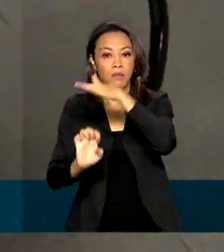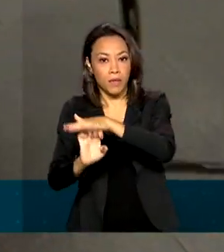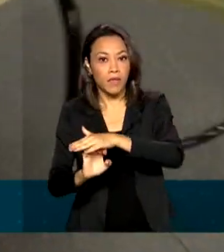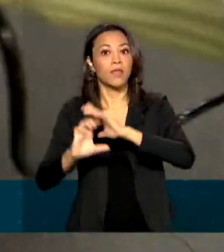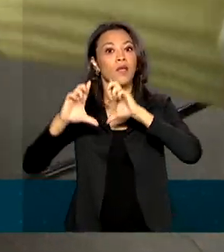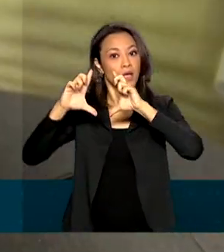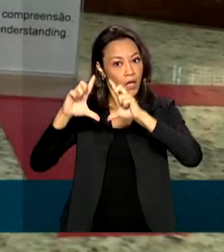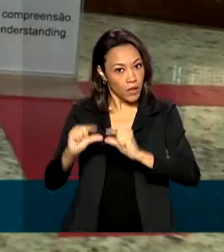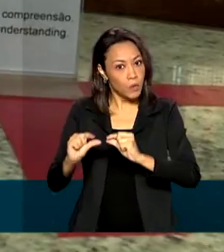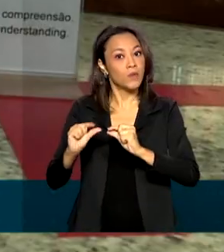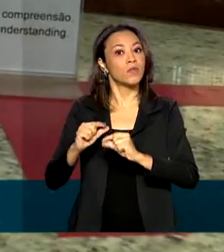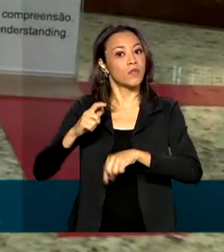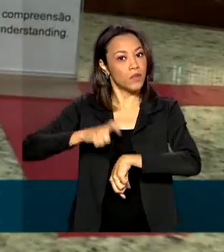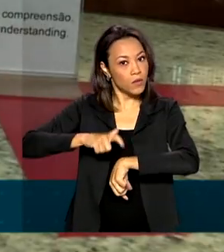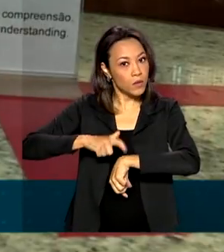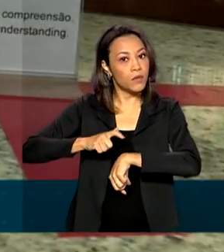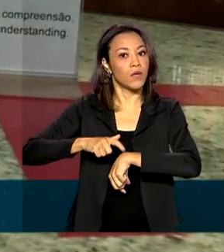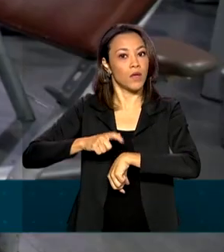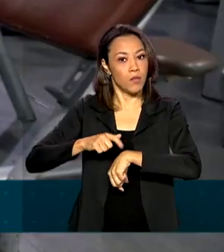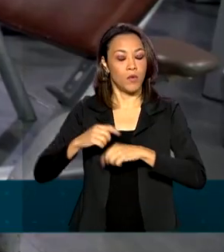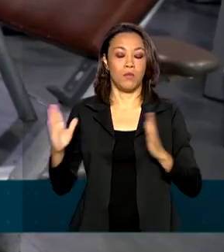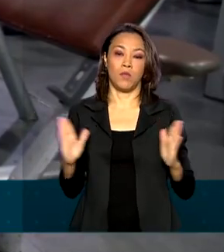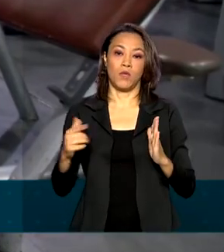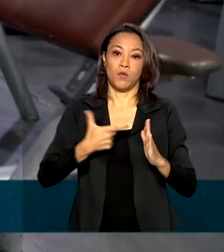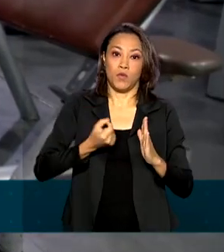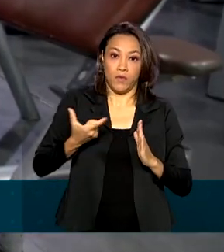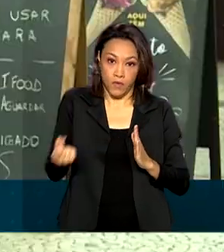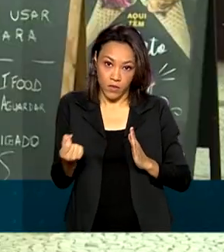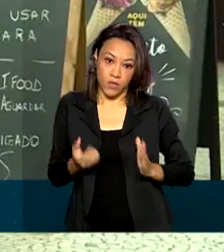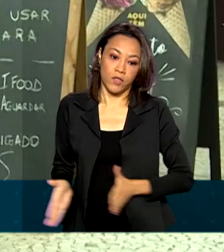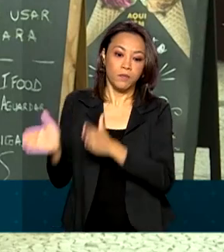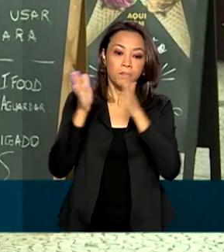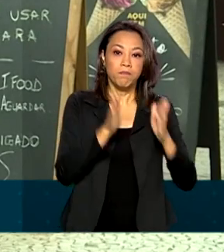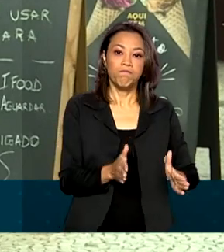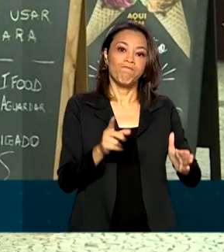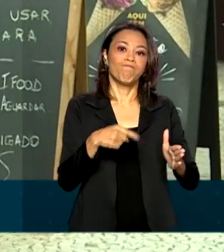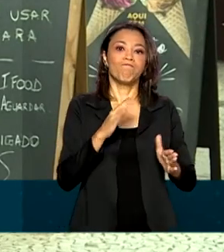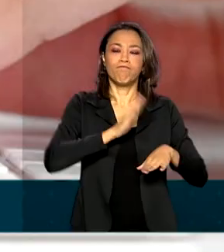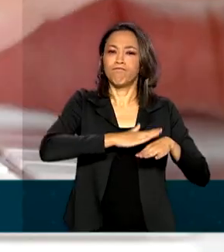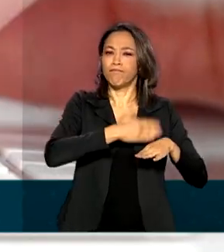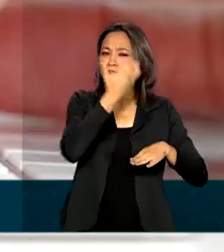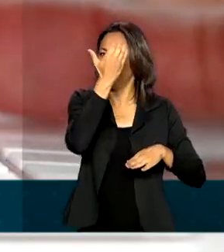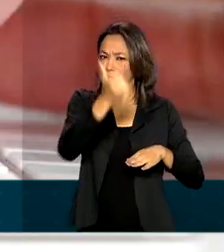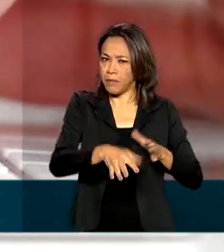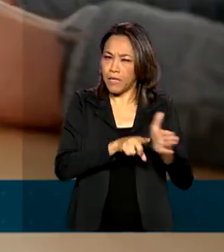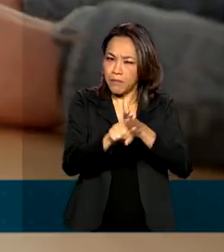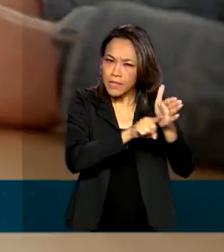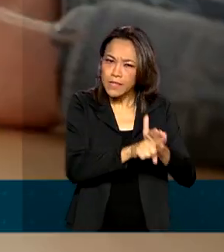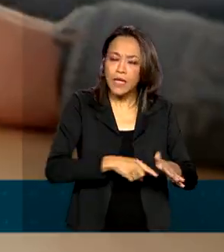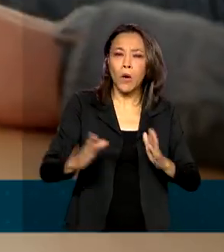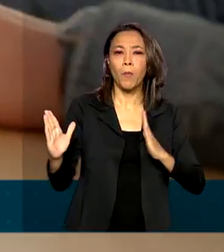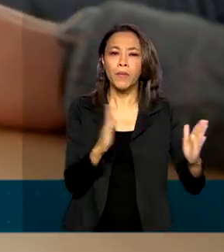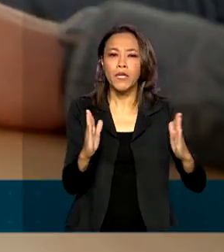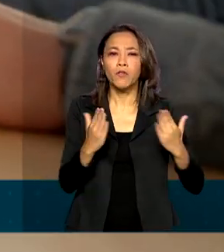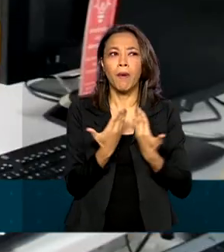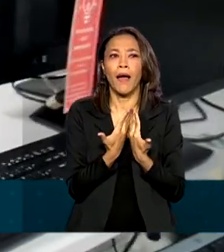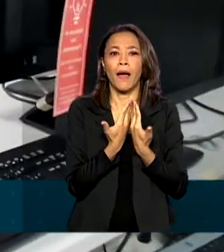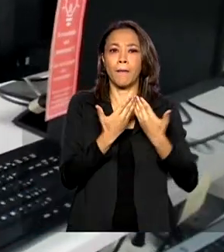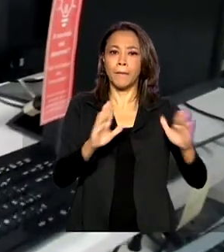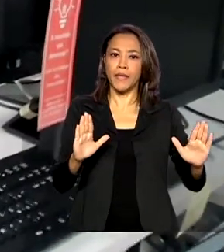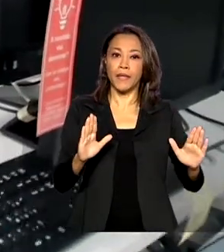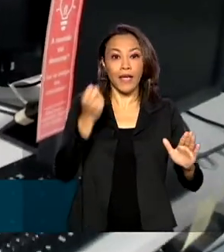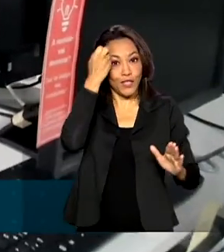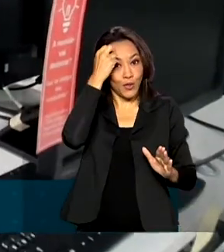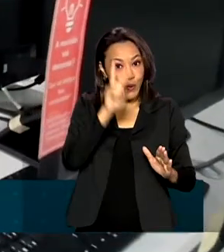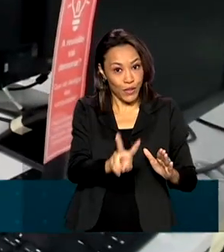consideravelmente em 2020. Segundo o levantamento, o tempo médio para a abertura de uma empresa no Brasil é de